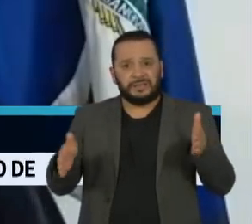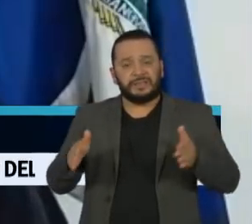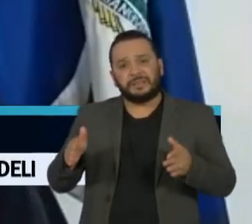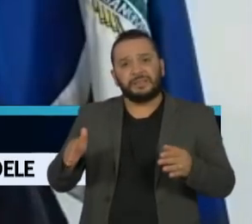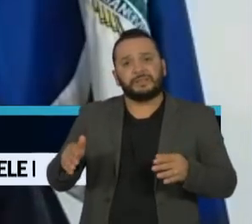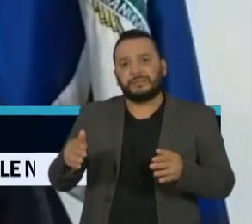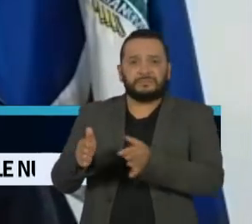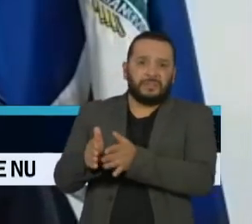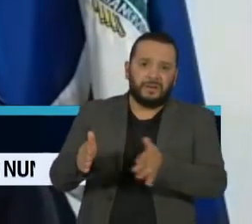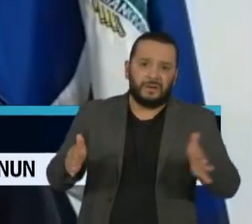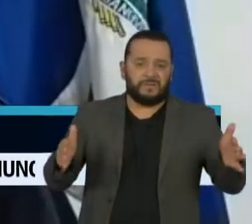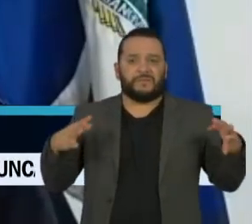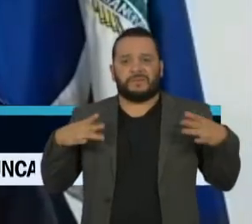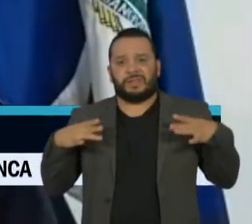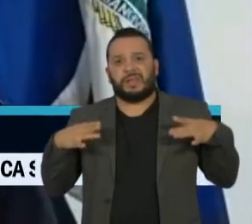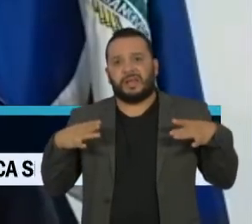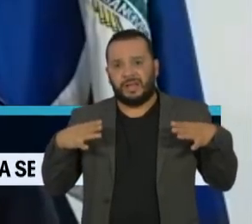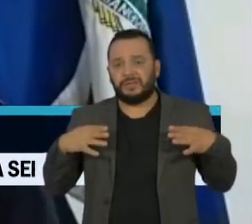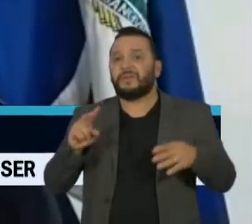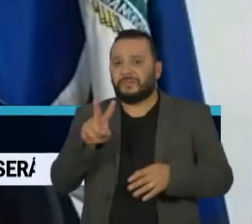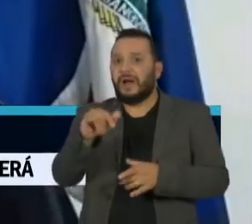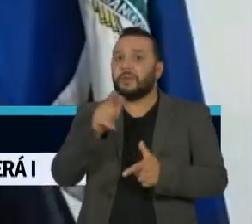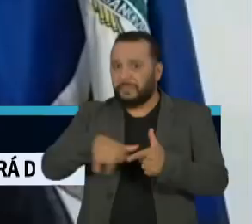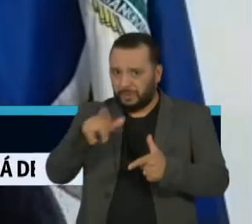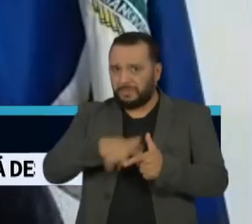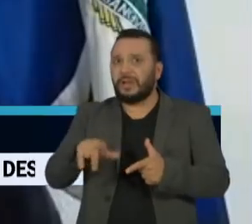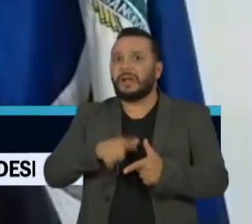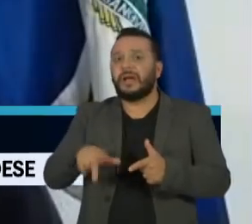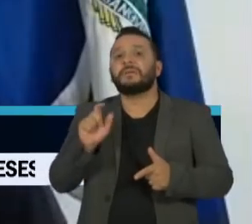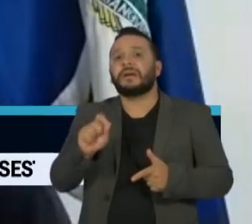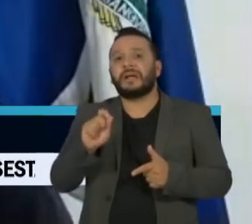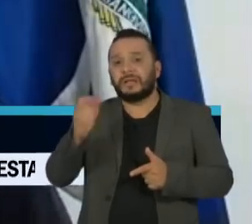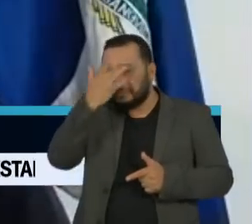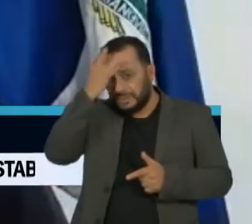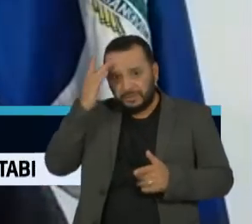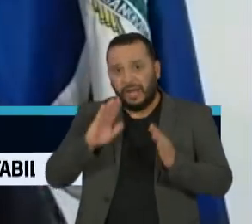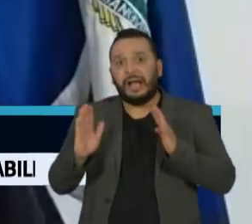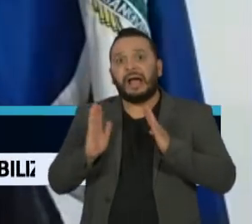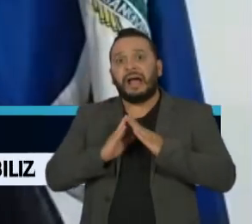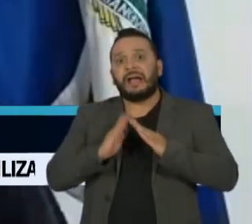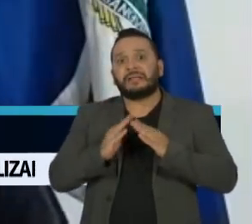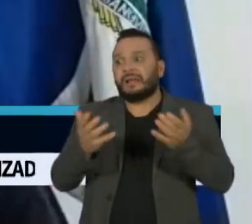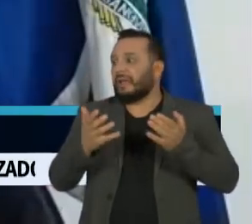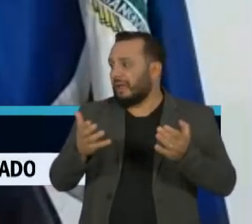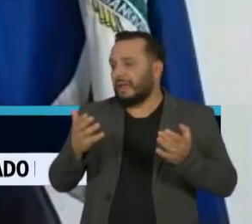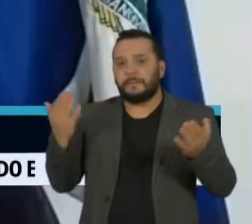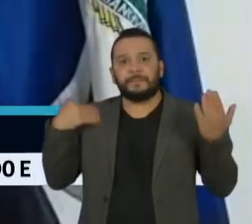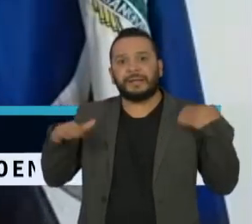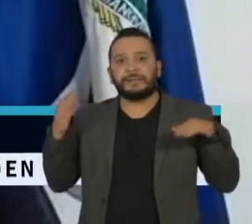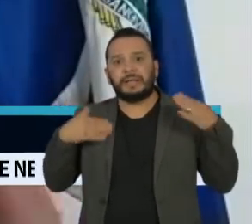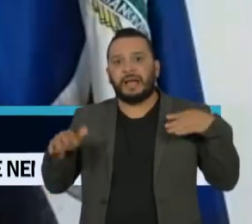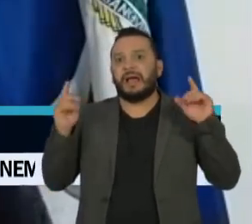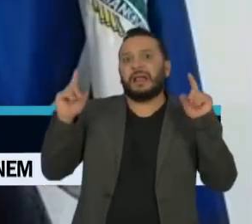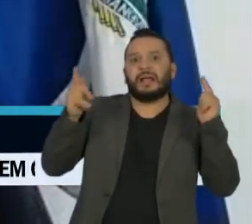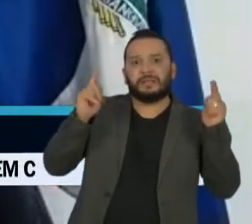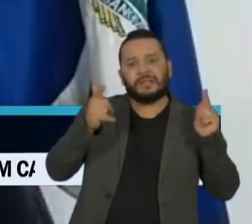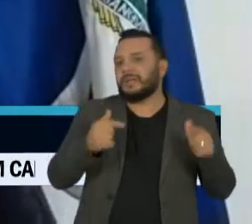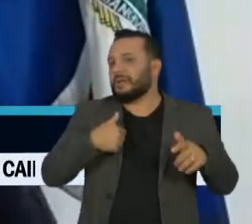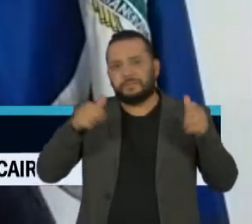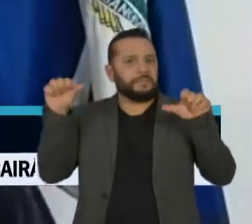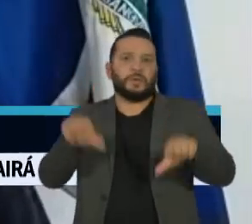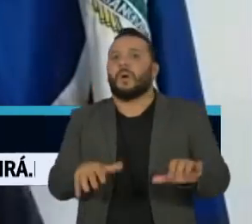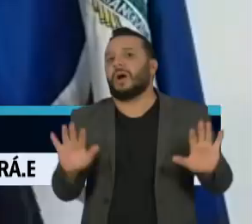dias, a gente teria um problema maior ainda. As pessoas em casa querendo sair para se recrear, enfim, para se